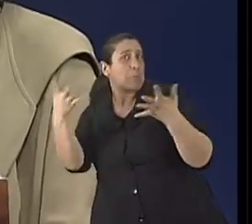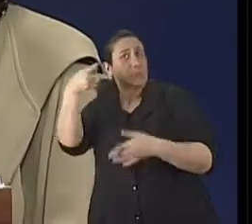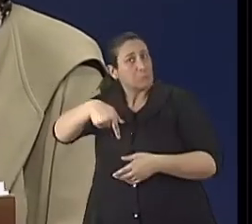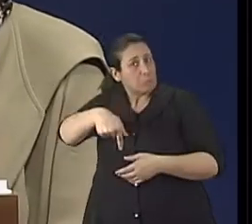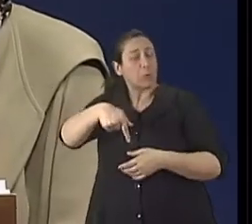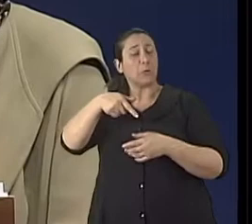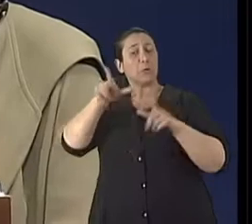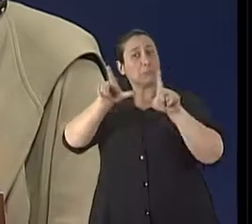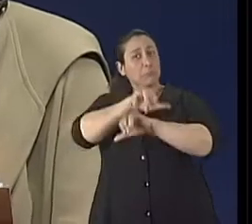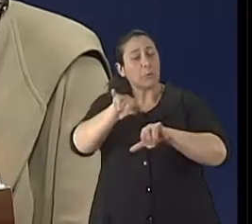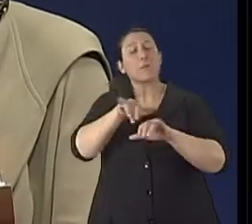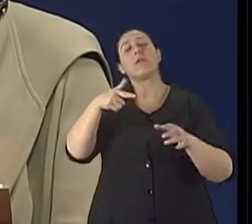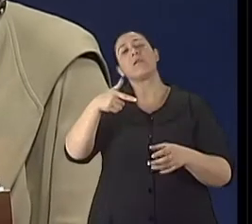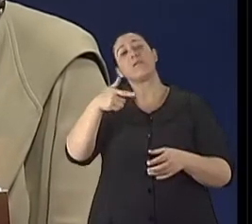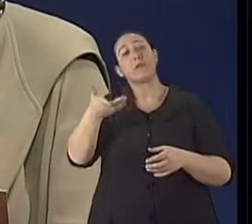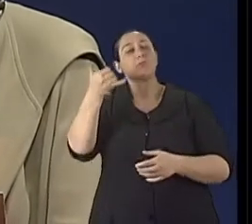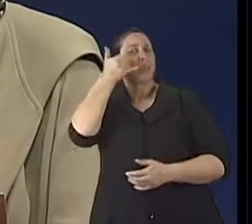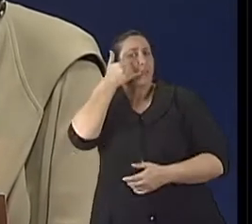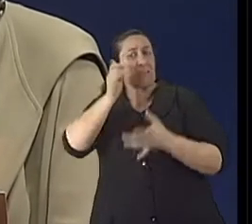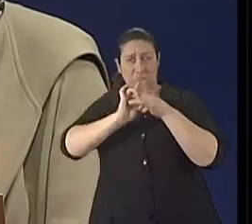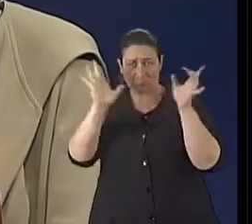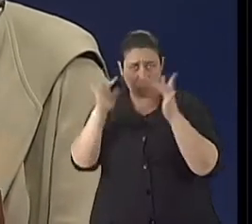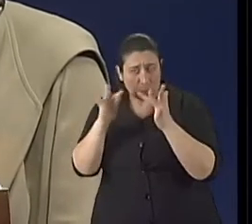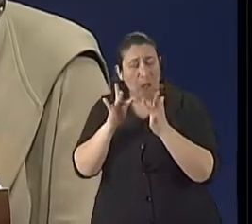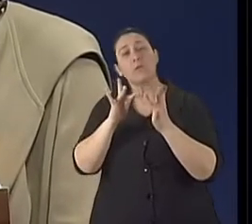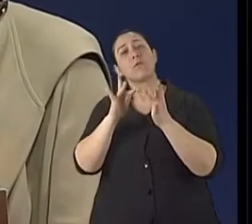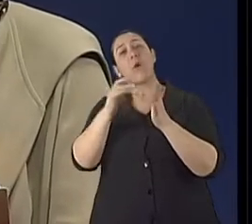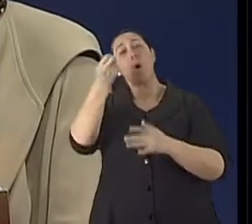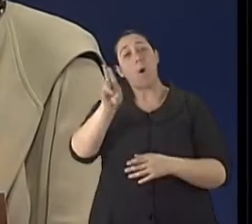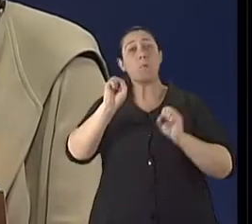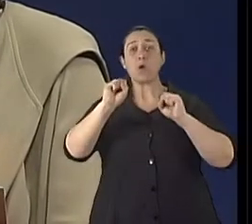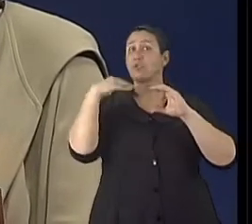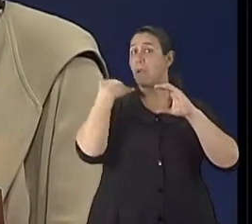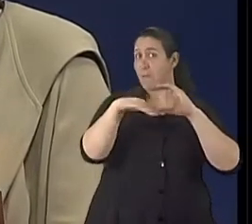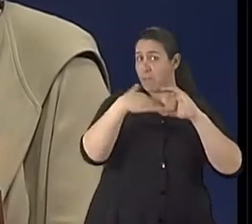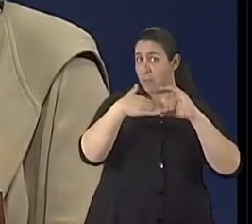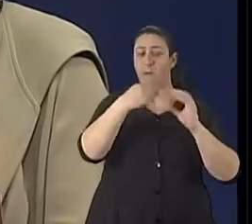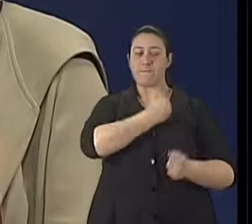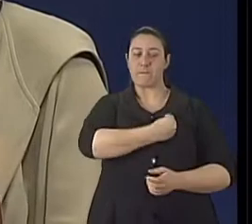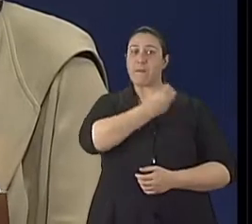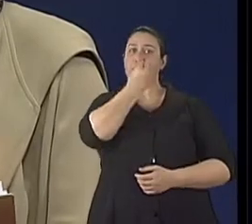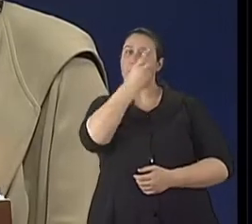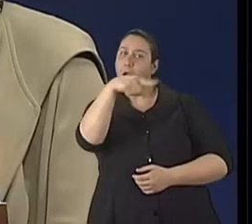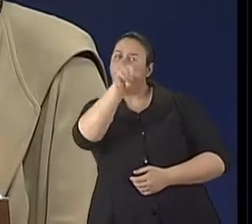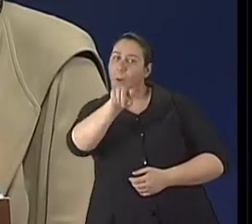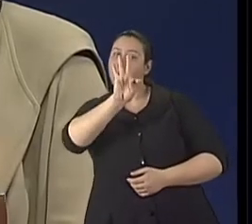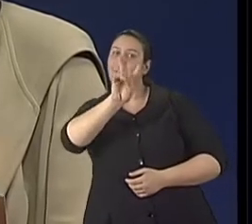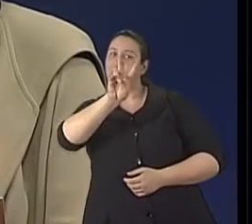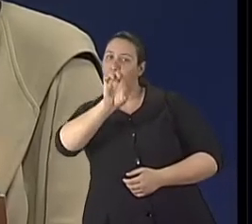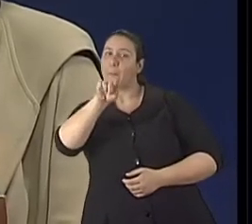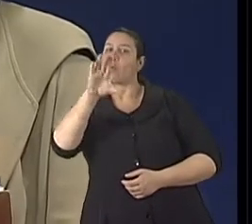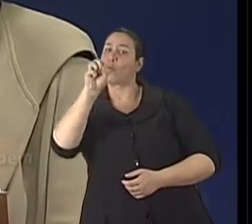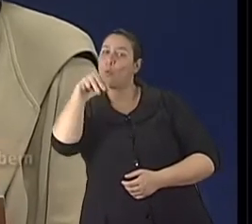nós. O nosso telefone à disposição é 32 30 15 32. O nosso e-mail é o vivabem.tv.com